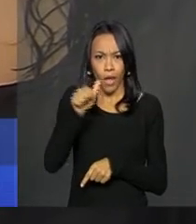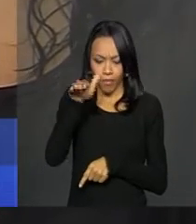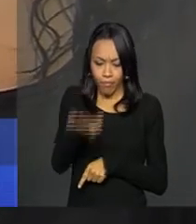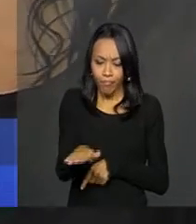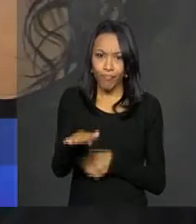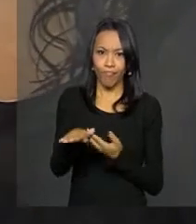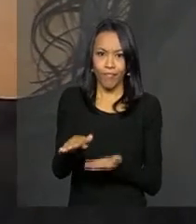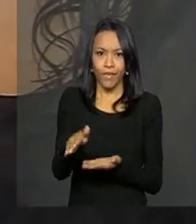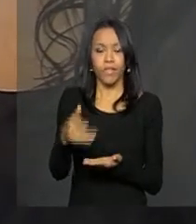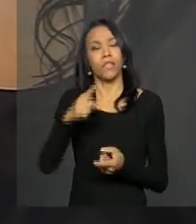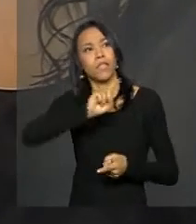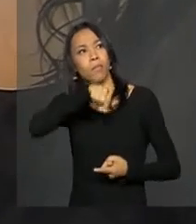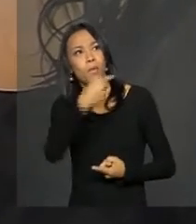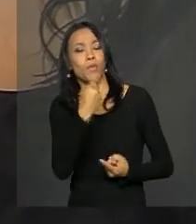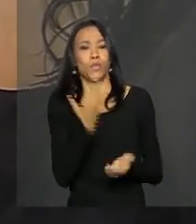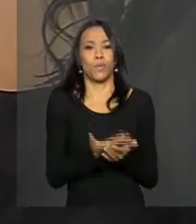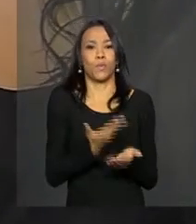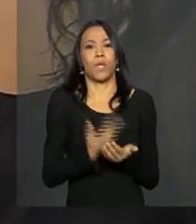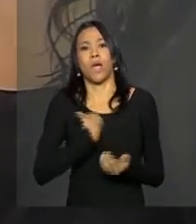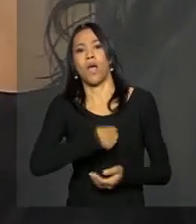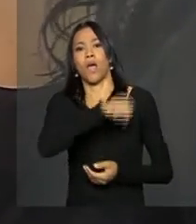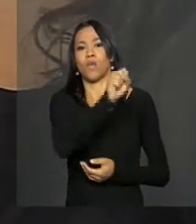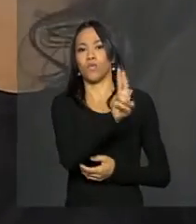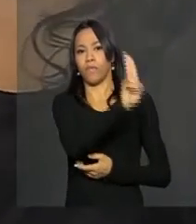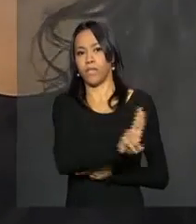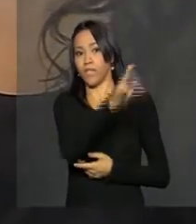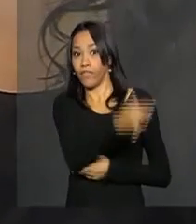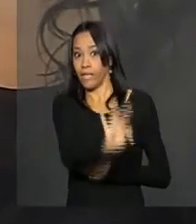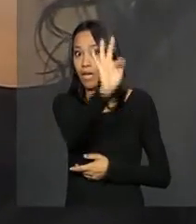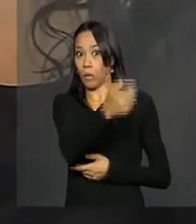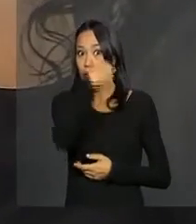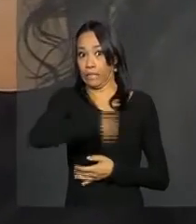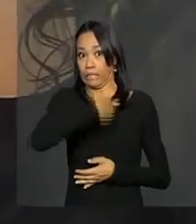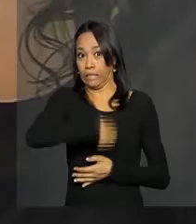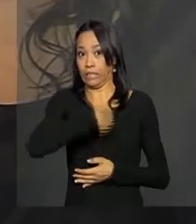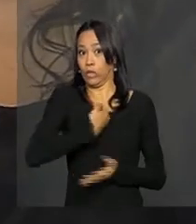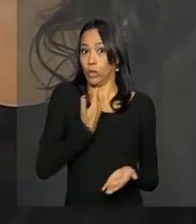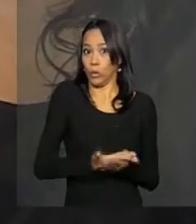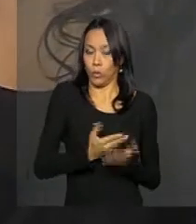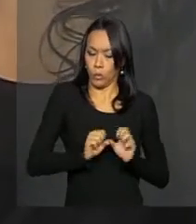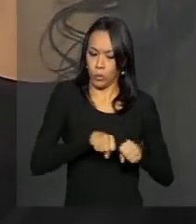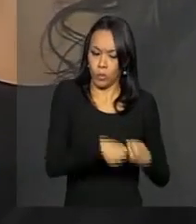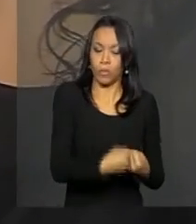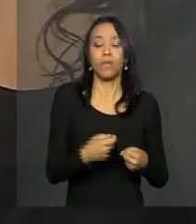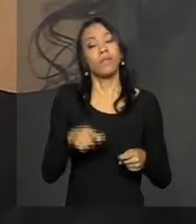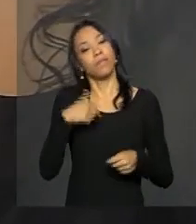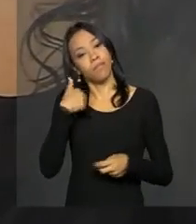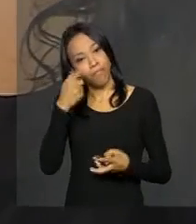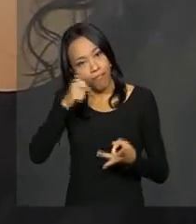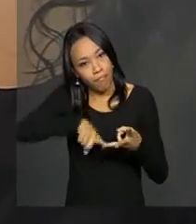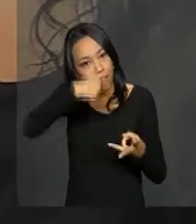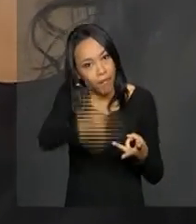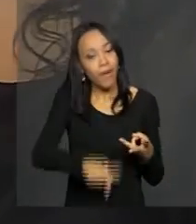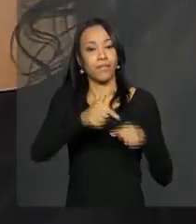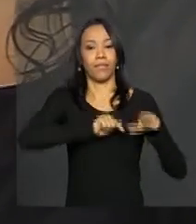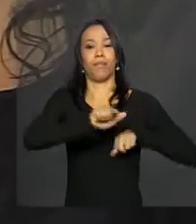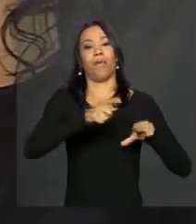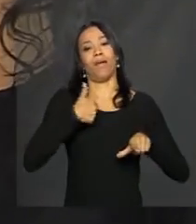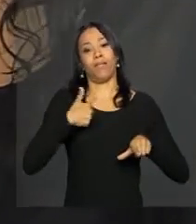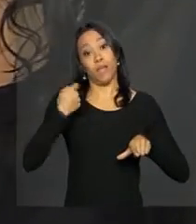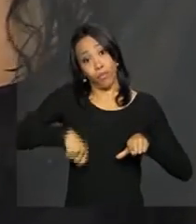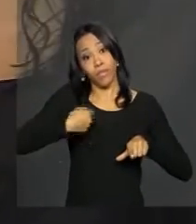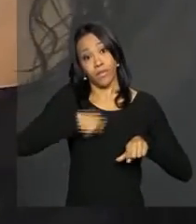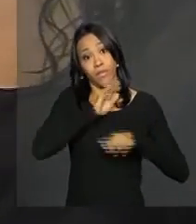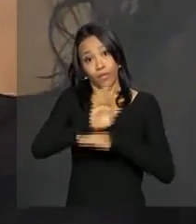estudar uma universidade federal que exige muito de nós e ainda ter um emprego que eu preciso, porque eu preciso